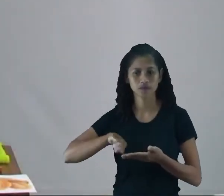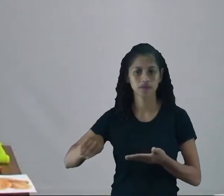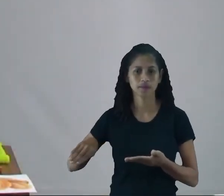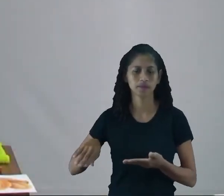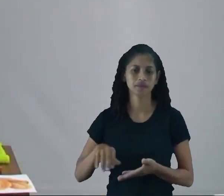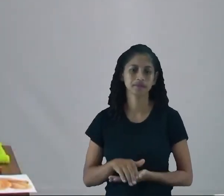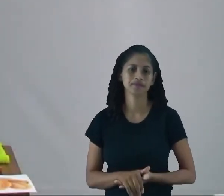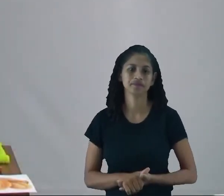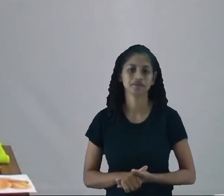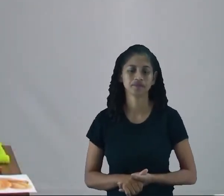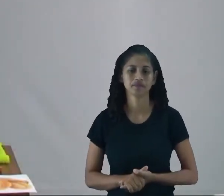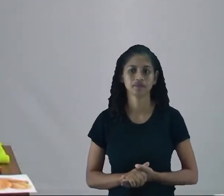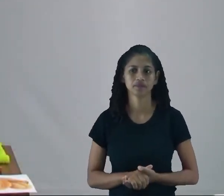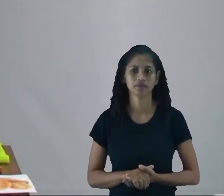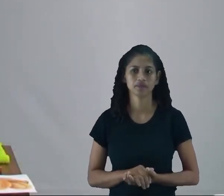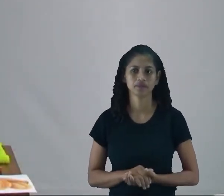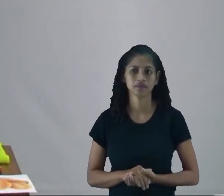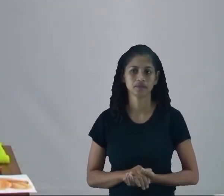aqui.